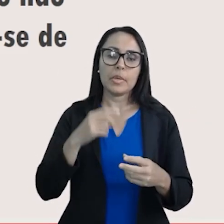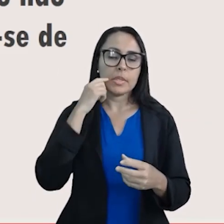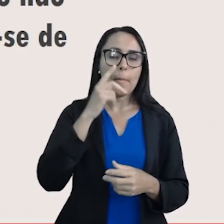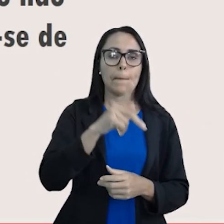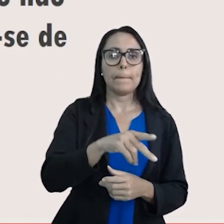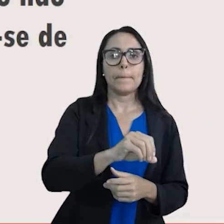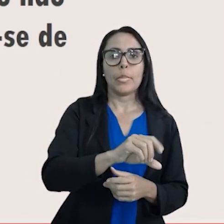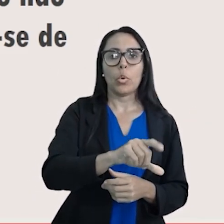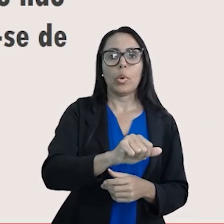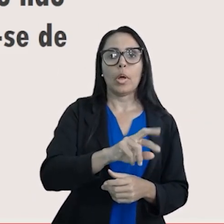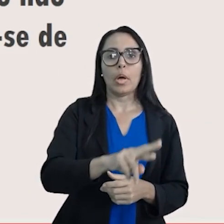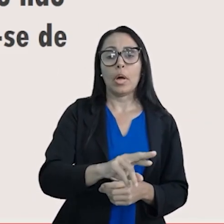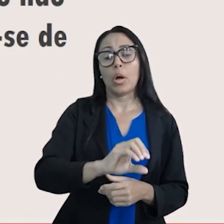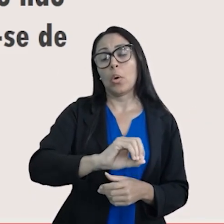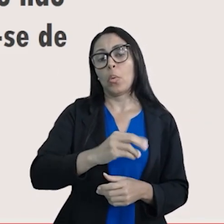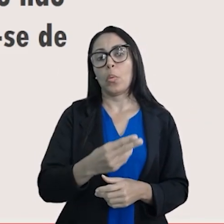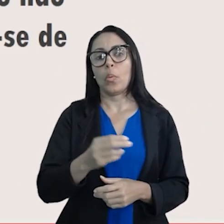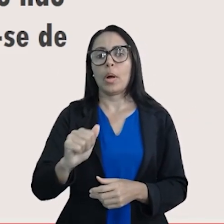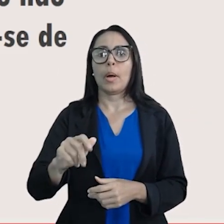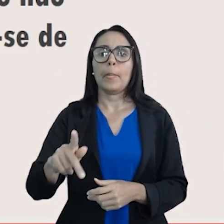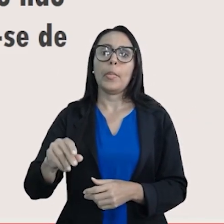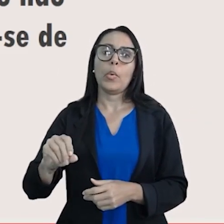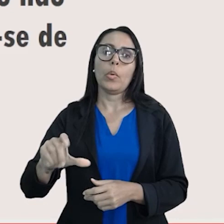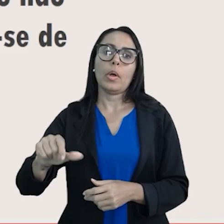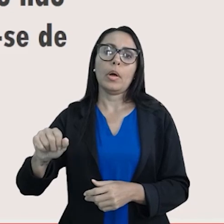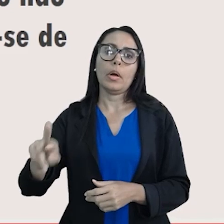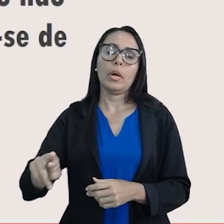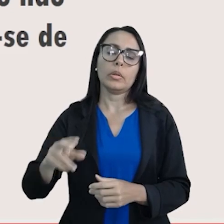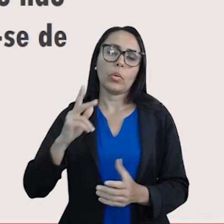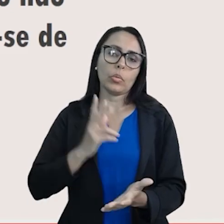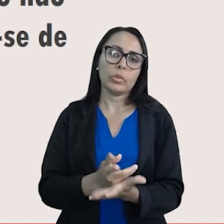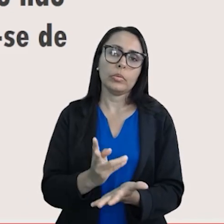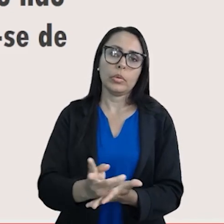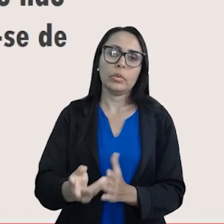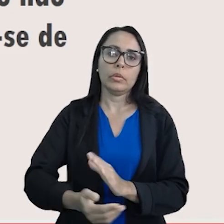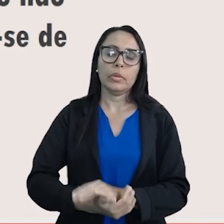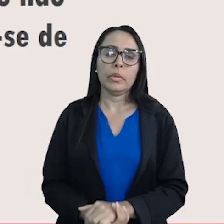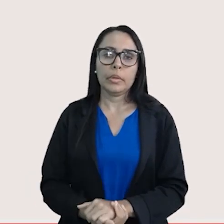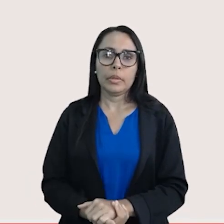polar ou apolar. Olha pra aqui. Continua aí.